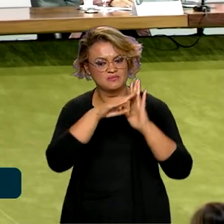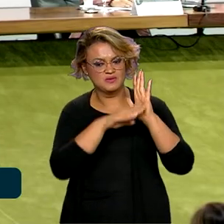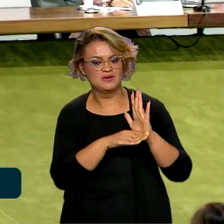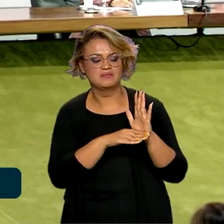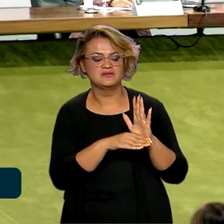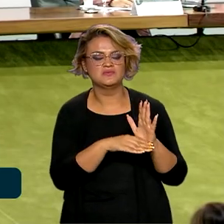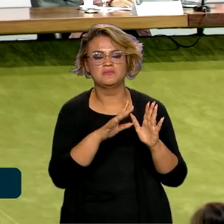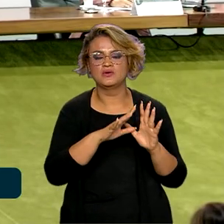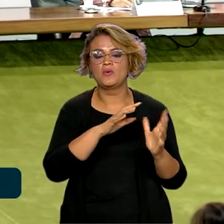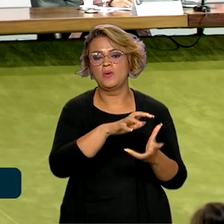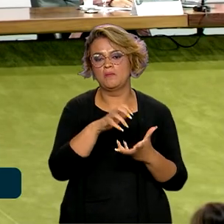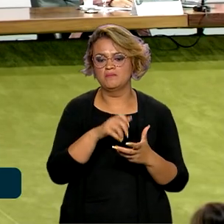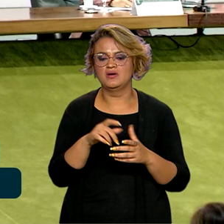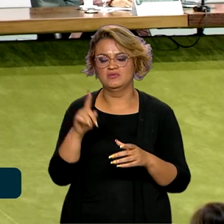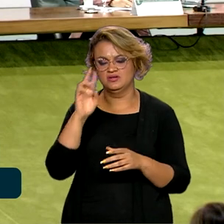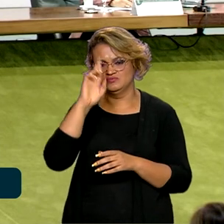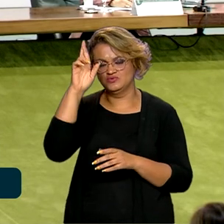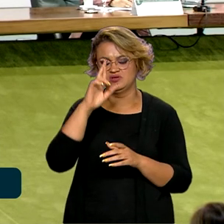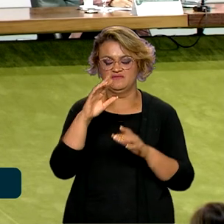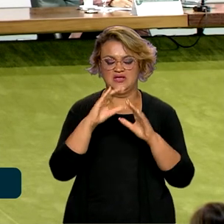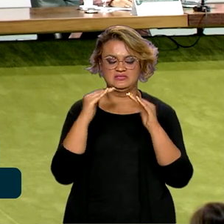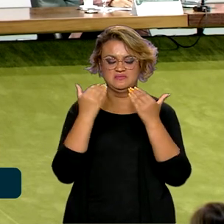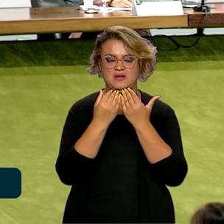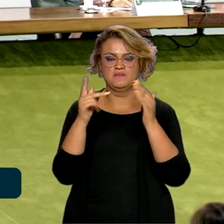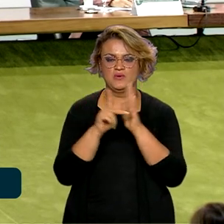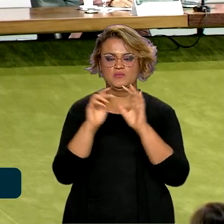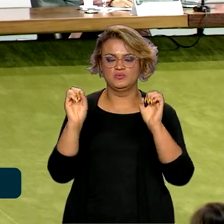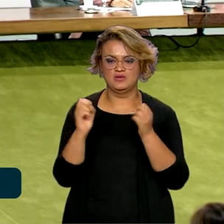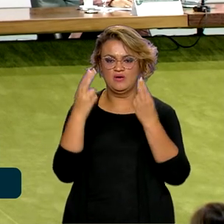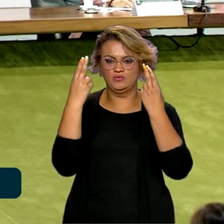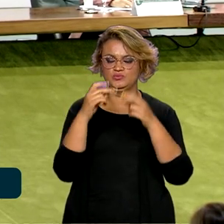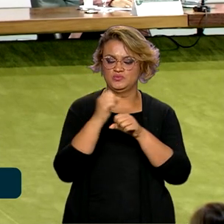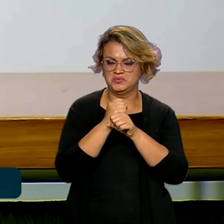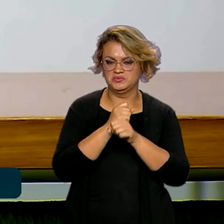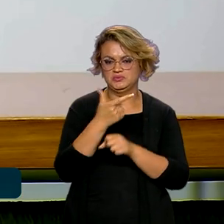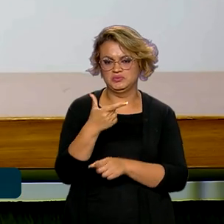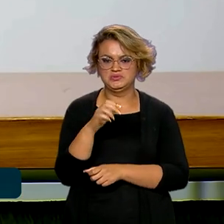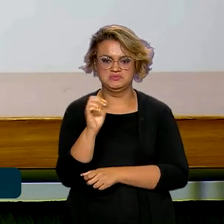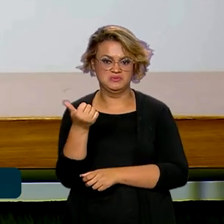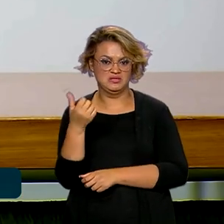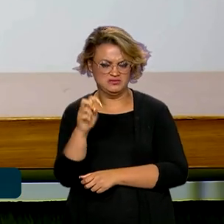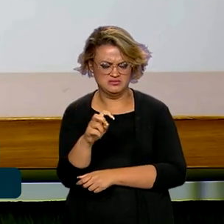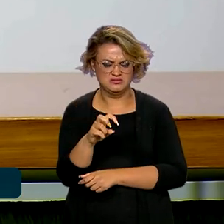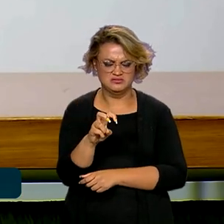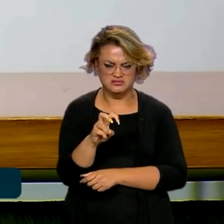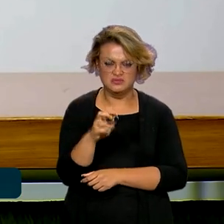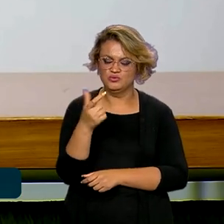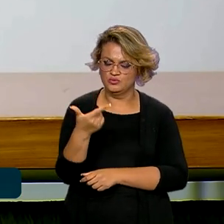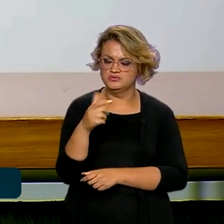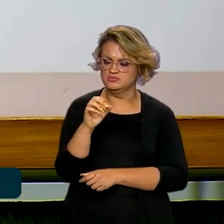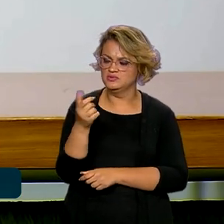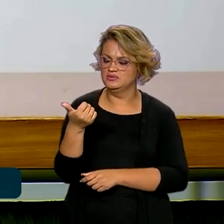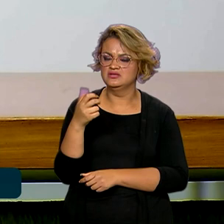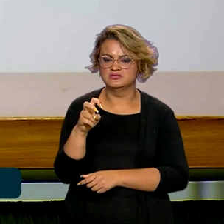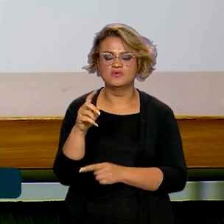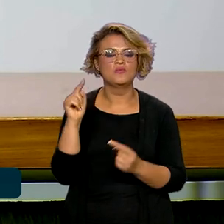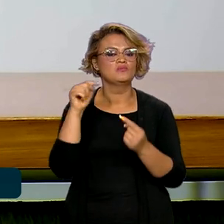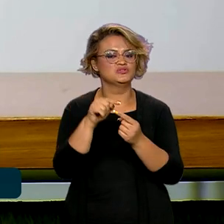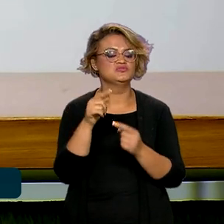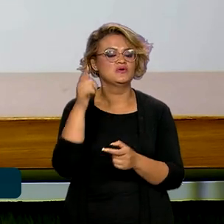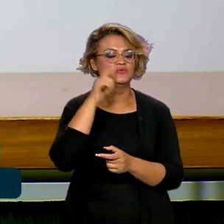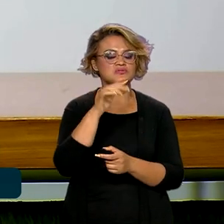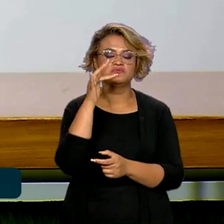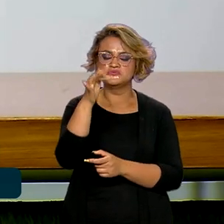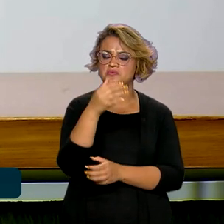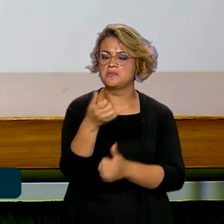global adotado pela Assembleia Geral das Nações Unidas em 2015. O objetivo da Agenda é alcançar um futuro mais